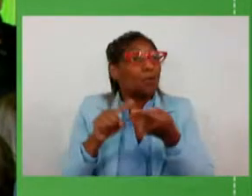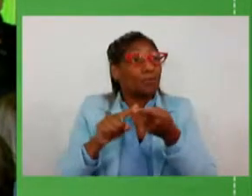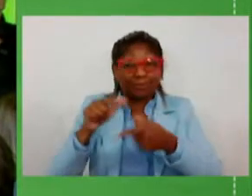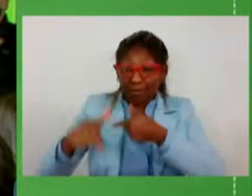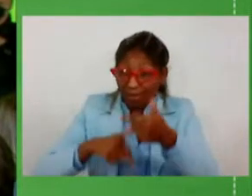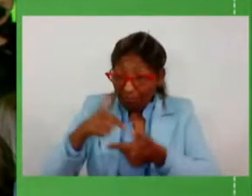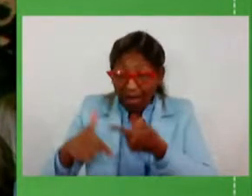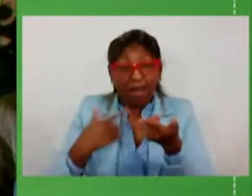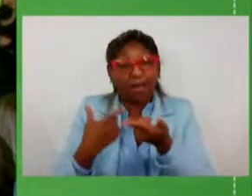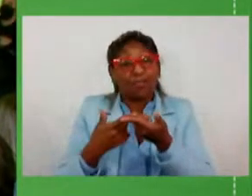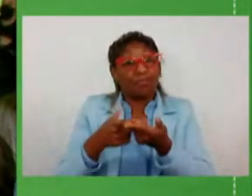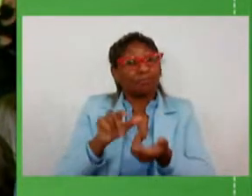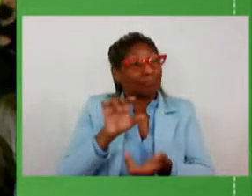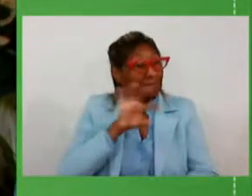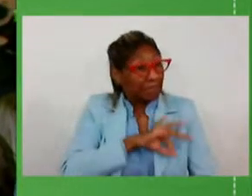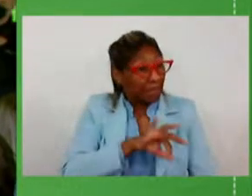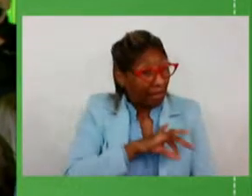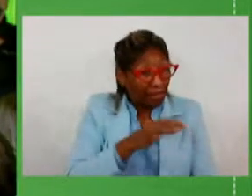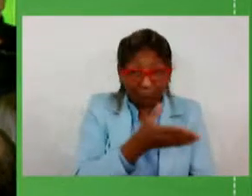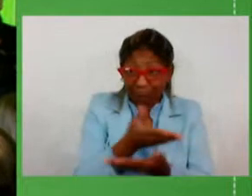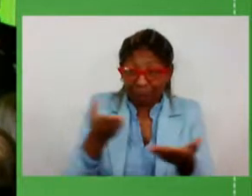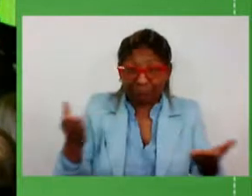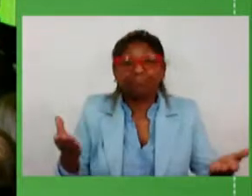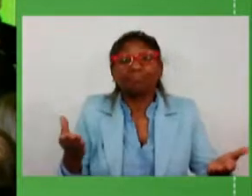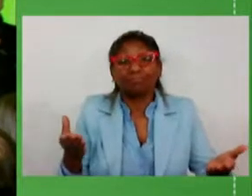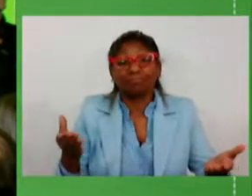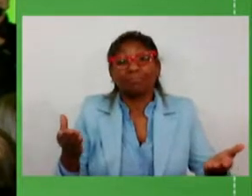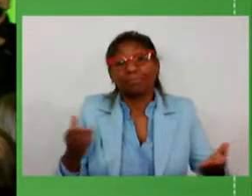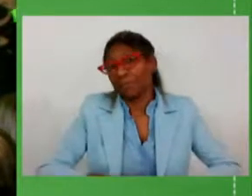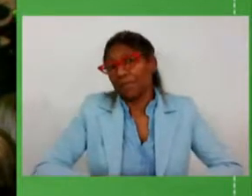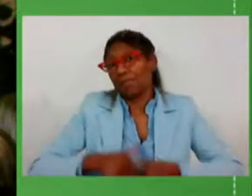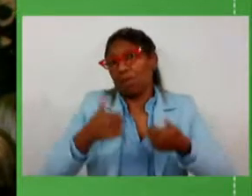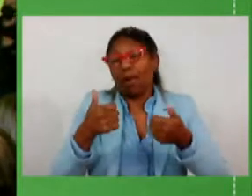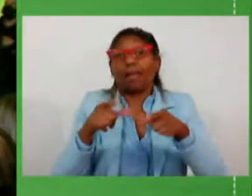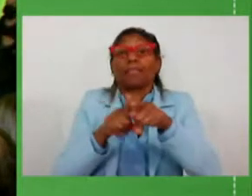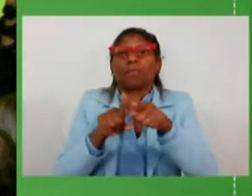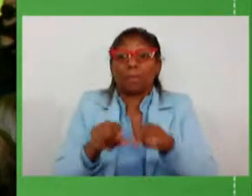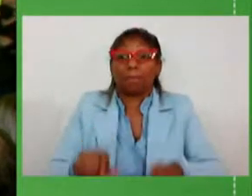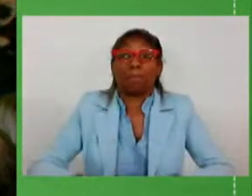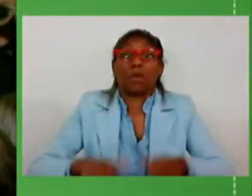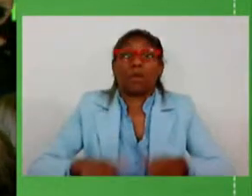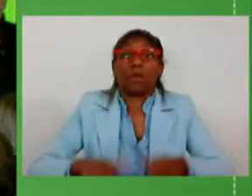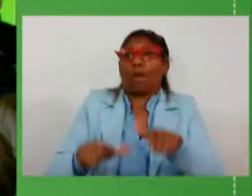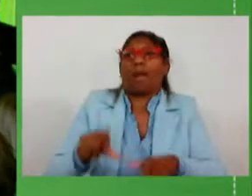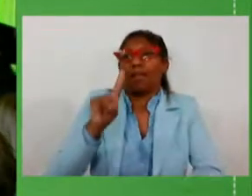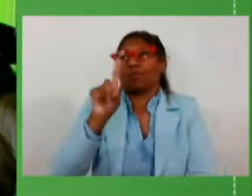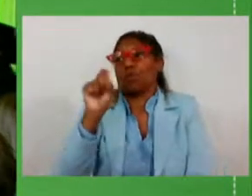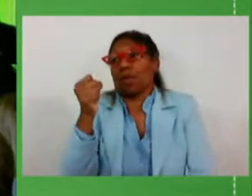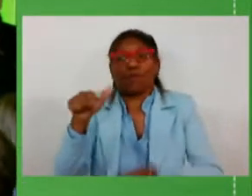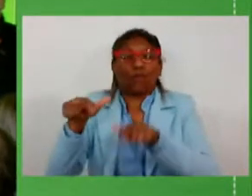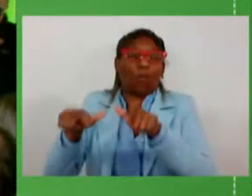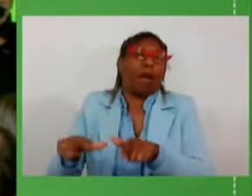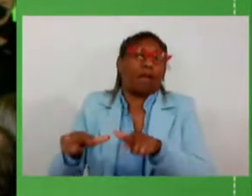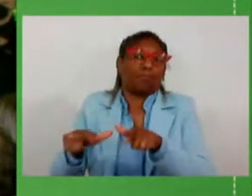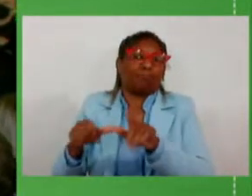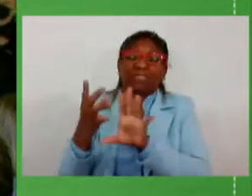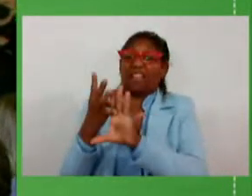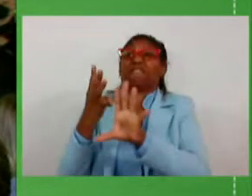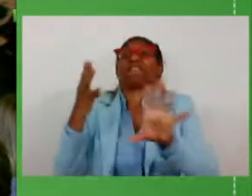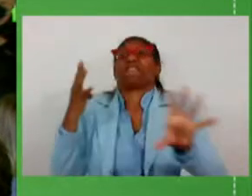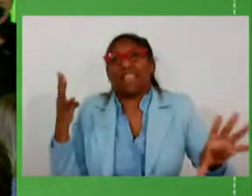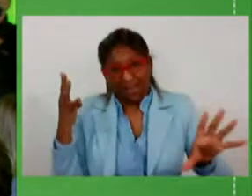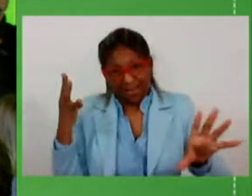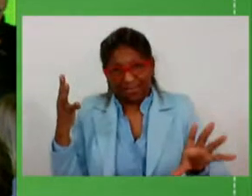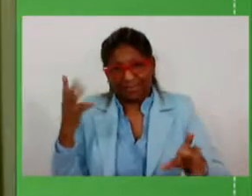renda para as pessoas e nos tirar dessa posição décimo oitavo lugar do ranking de competitividade de infraestrutura e colocar talvez